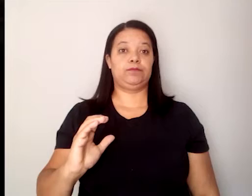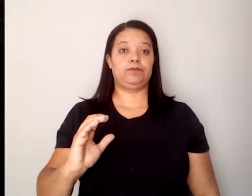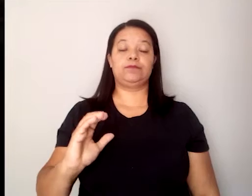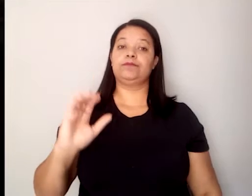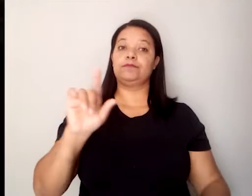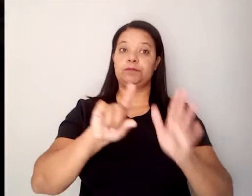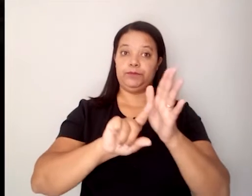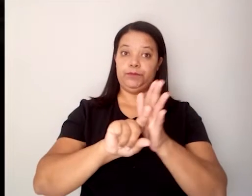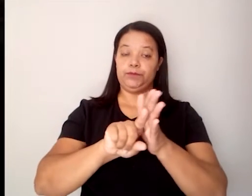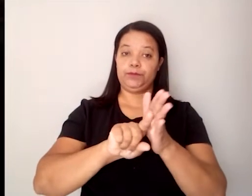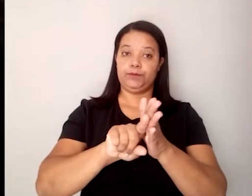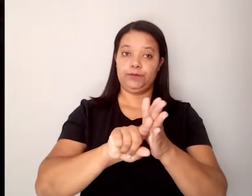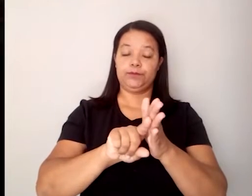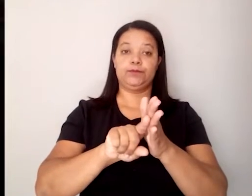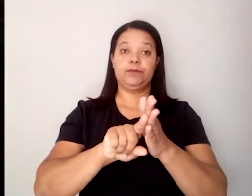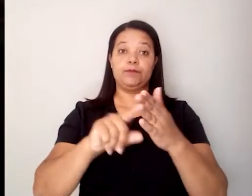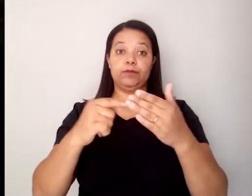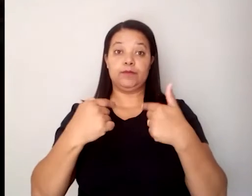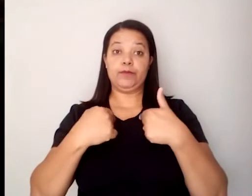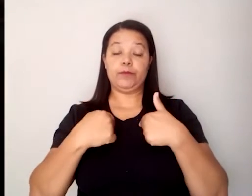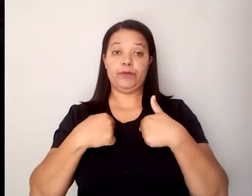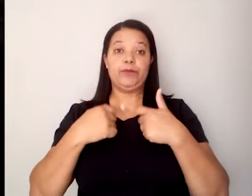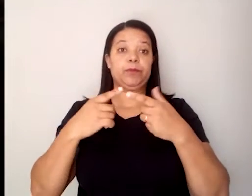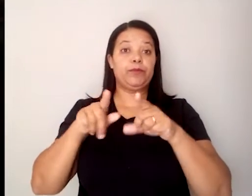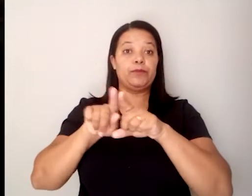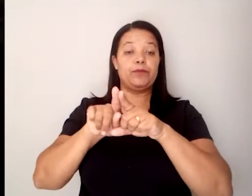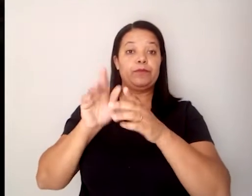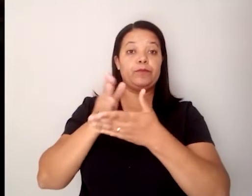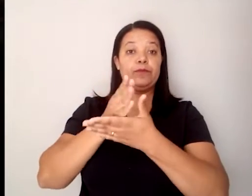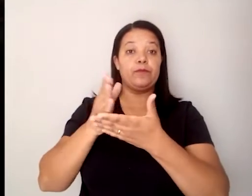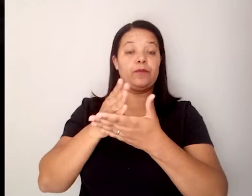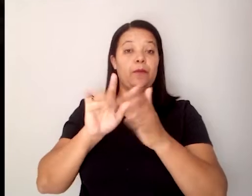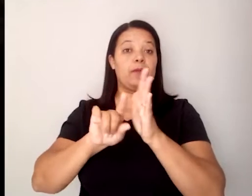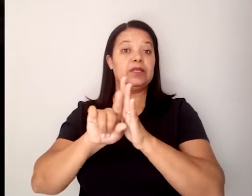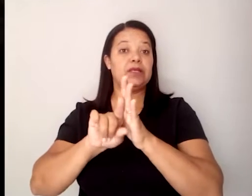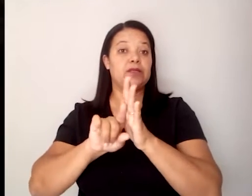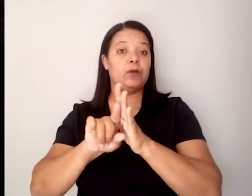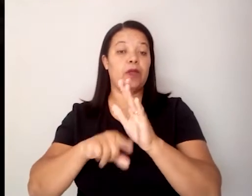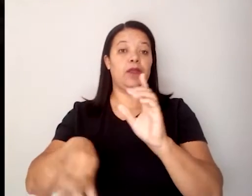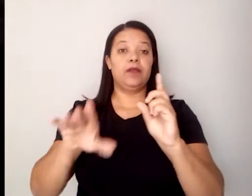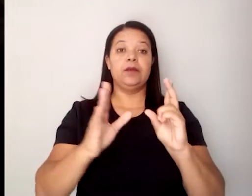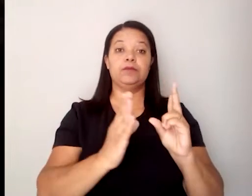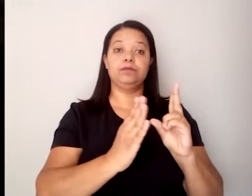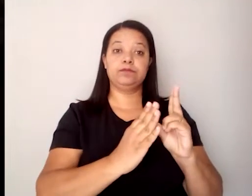está sendo coordenado por mim e por alguns pesquisadores indígenas da UFAC para